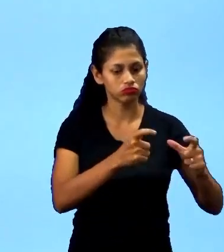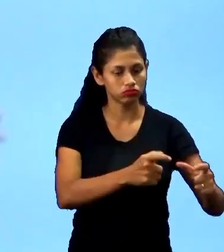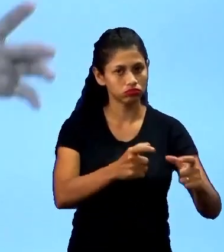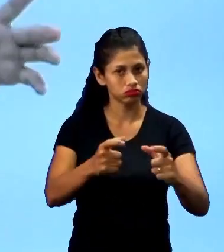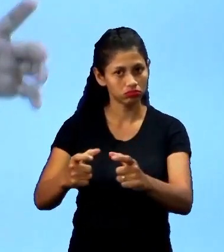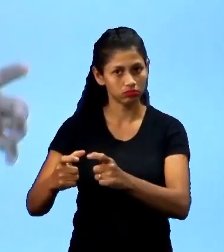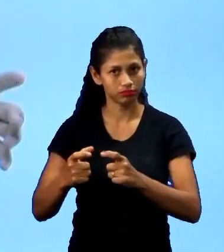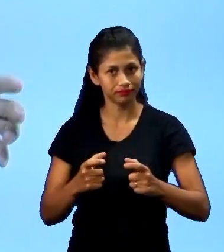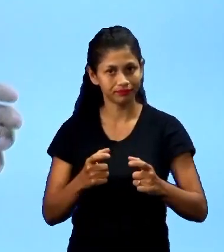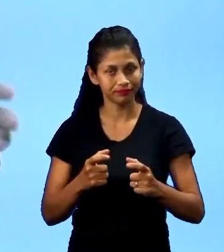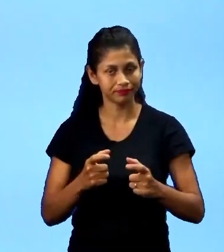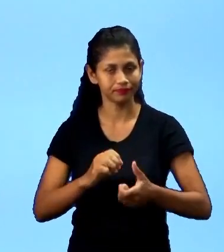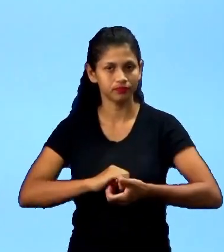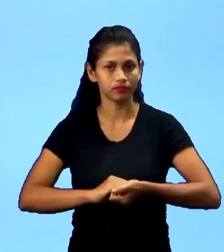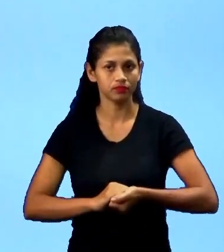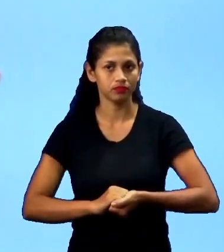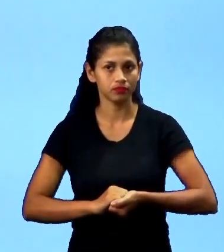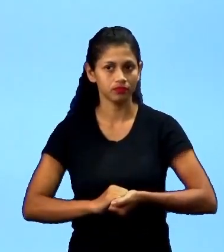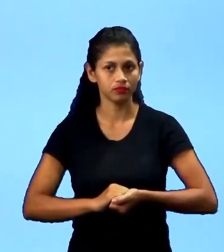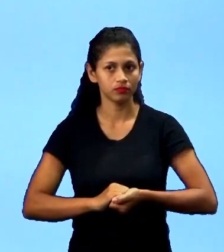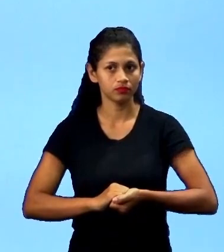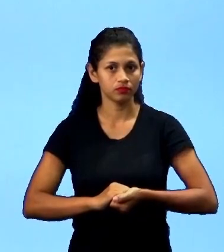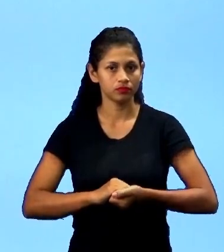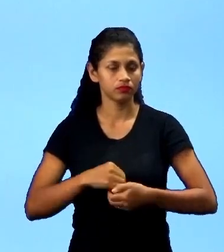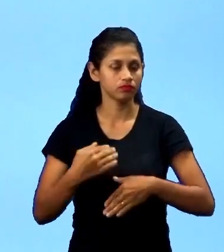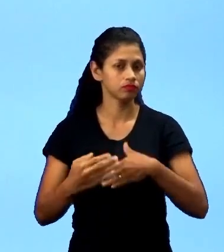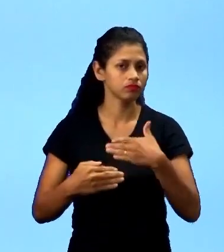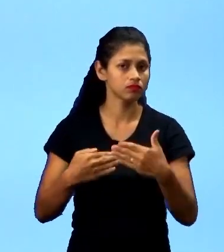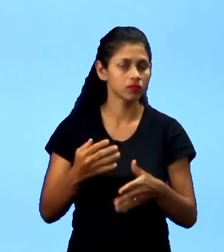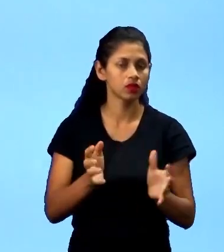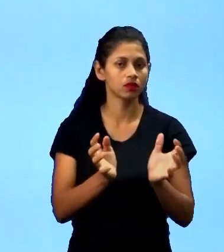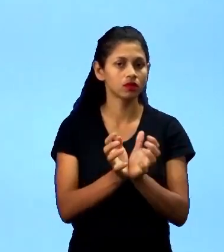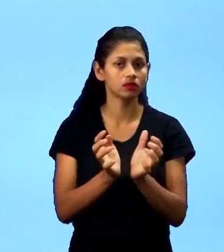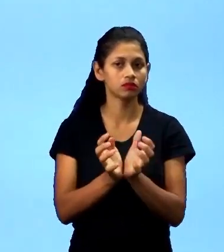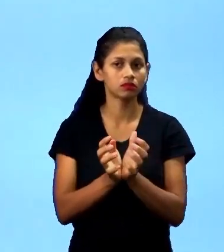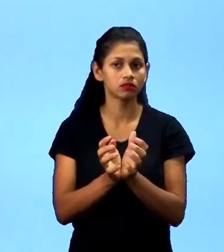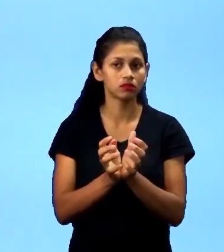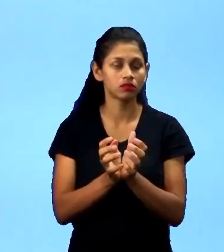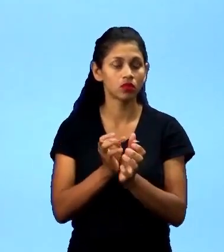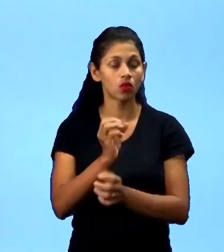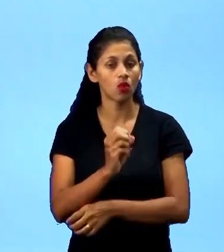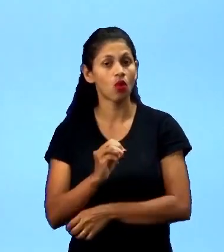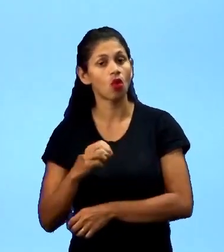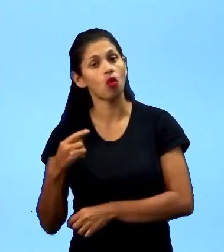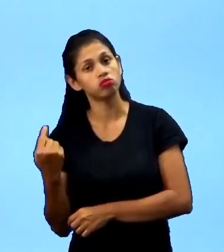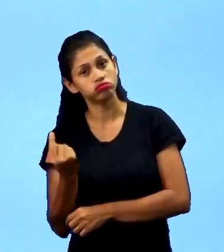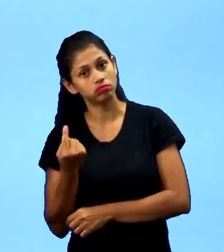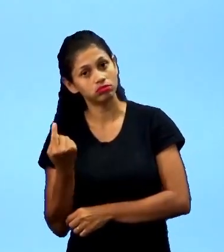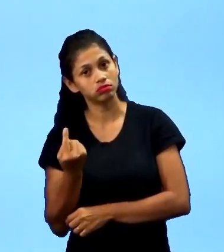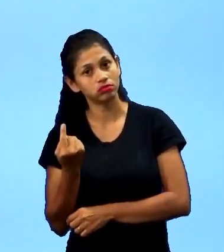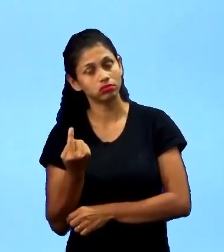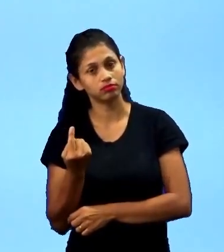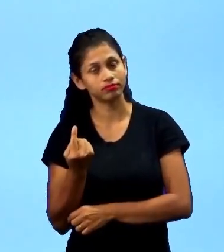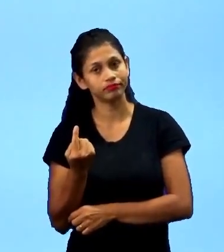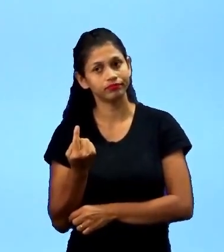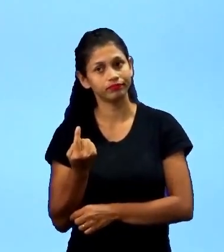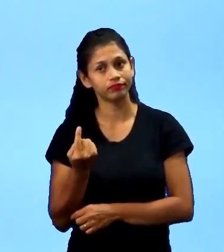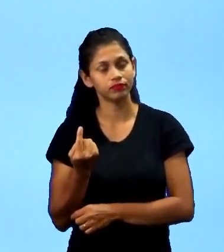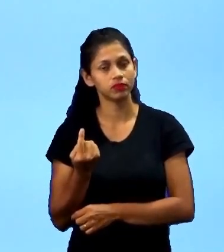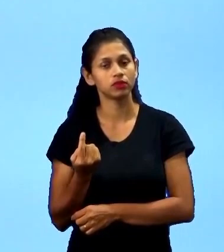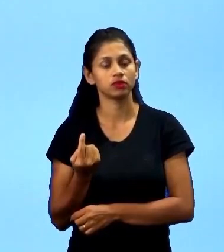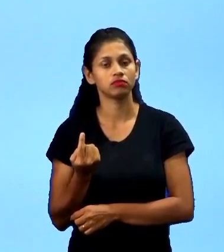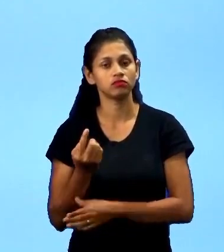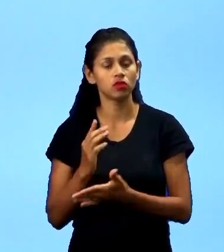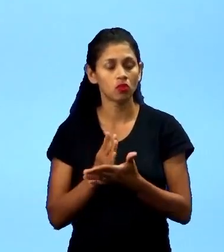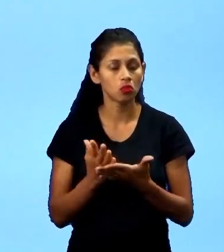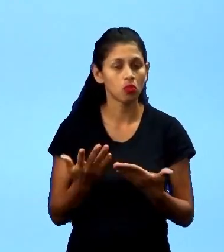ser essa prática que a gente vai desenvolver no aspecto grupal, em equipe, ou na modalidade individual, em que, de alguma forma, eu